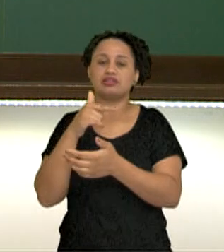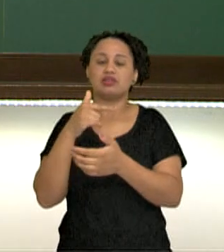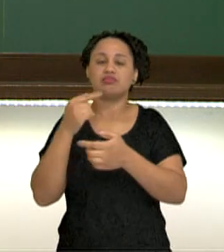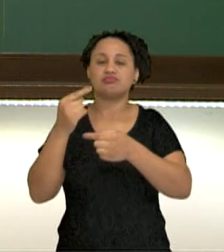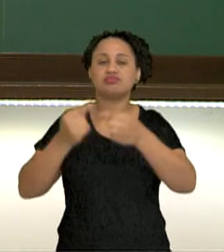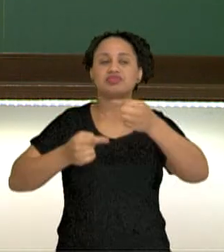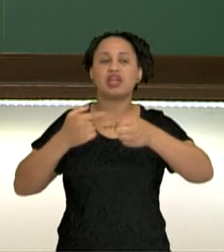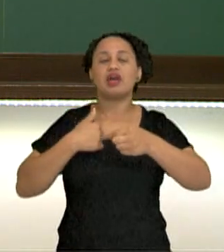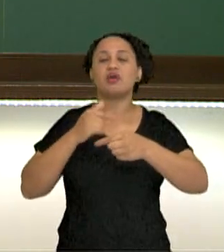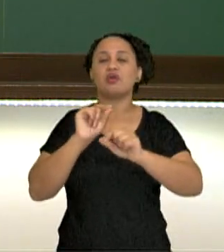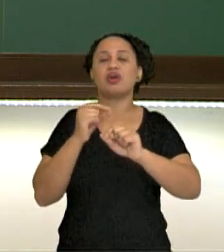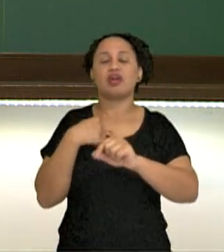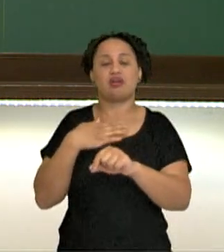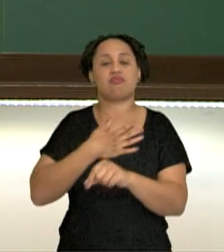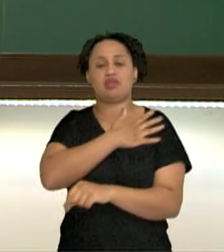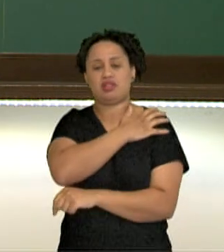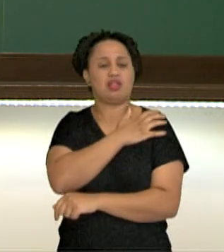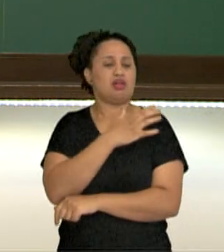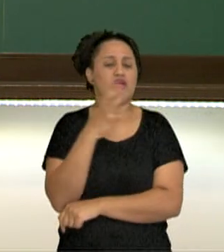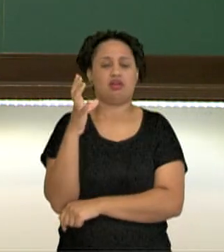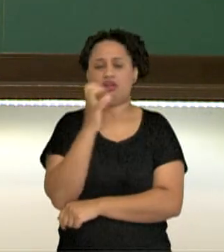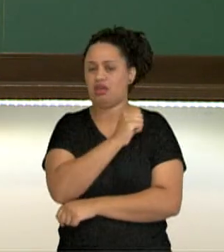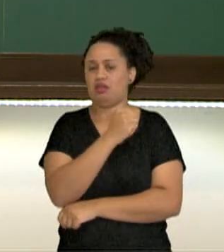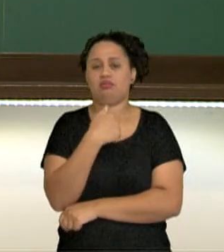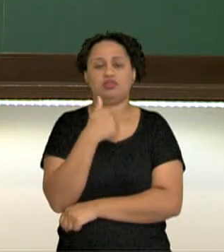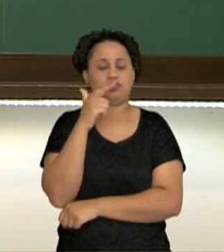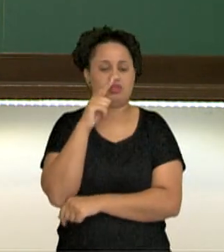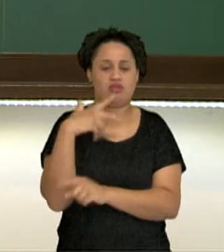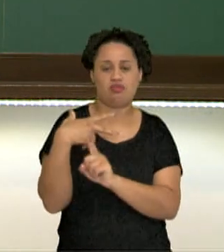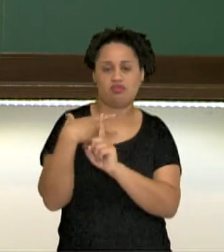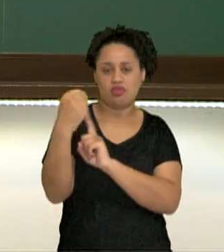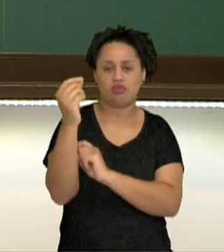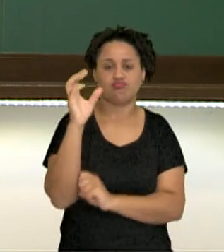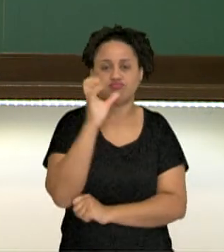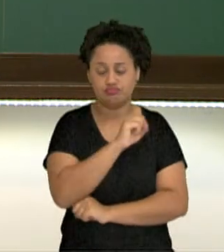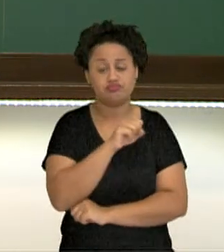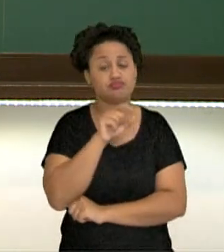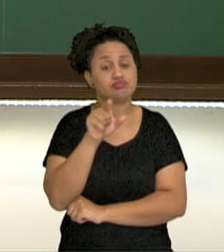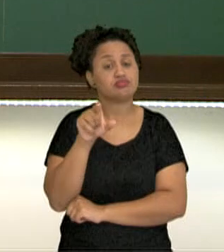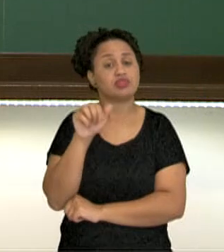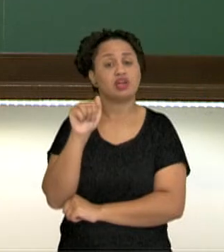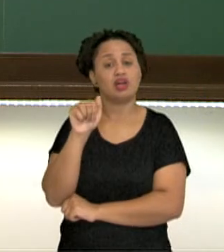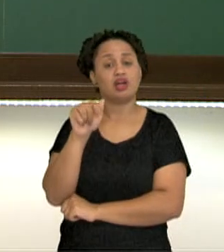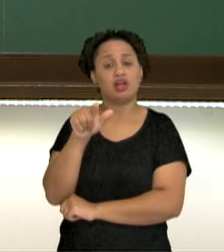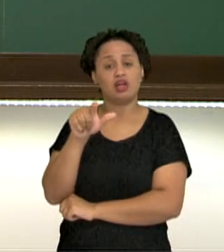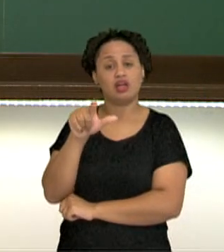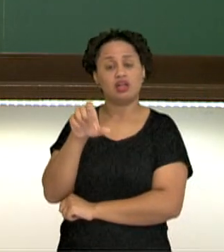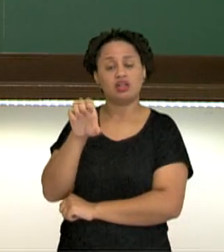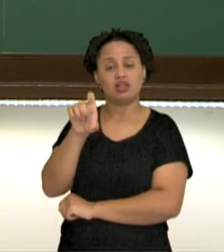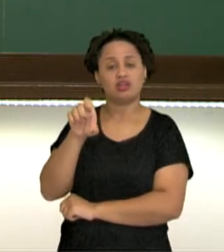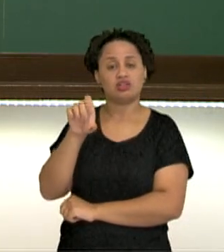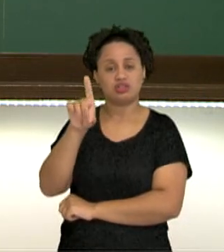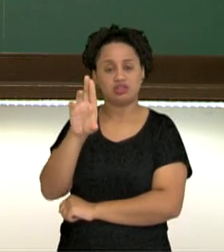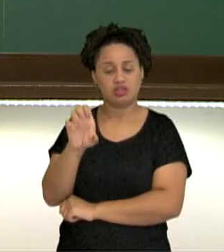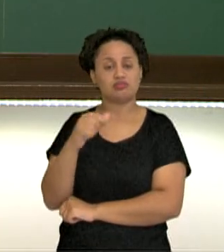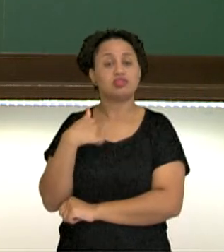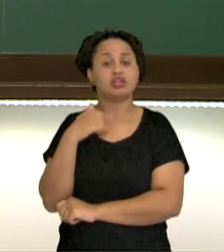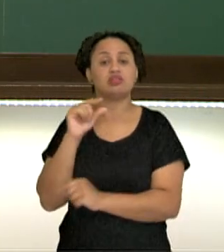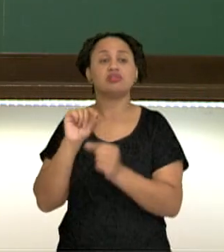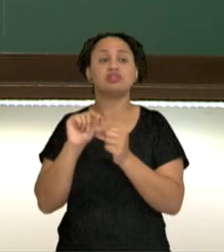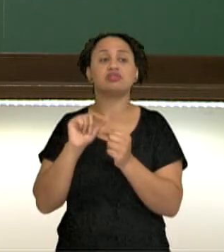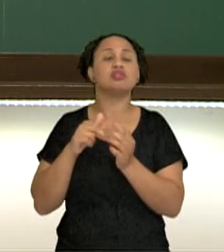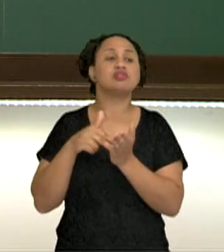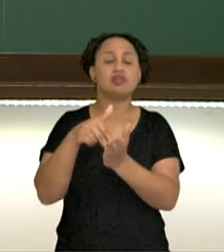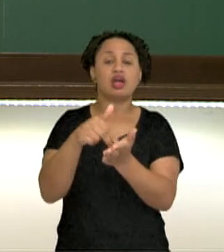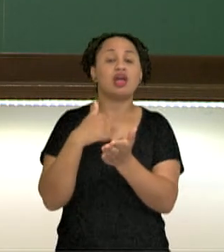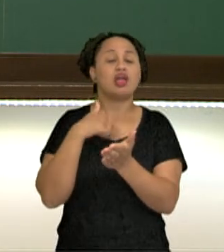campanhas muito rápidas, com vitórias muito rápidas de Alexandre o Grande. Então ele se torna aqui, ele recebe